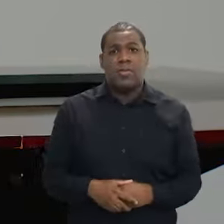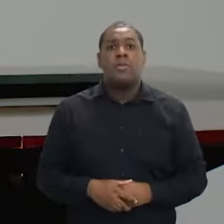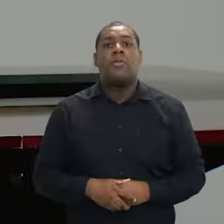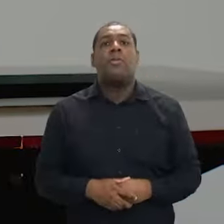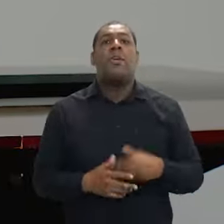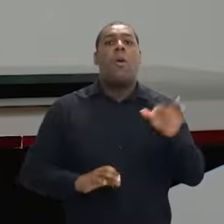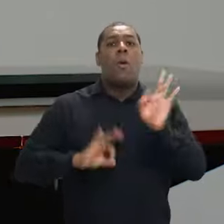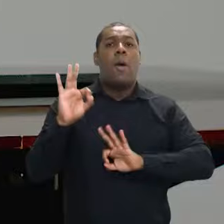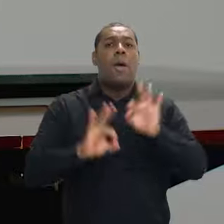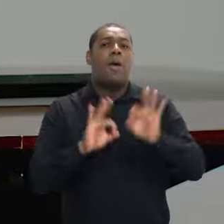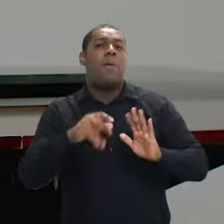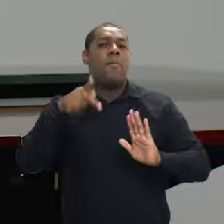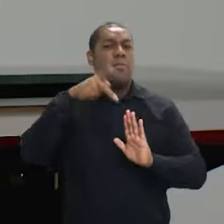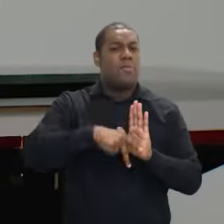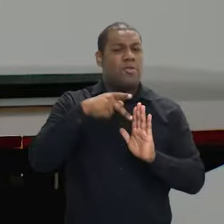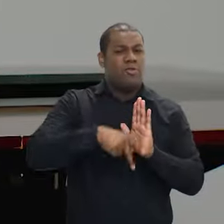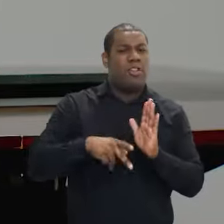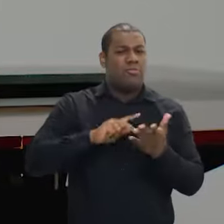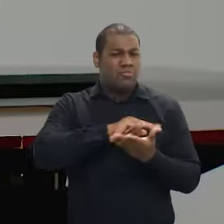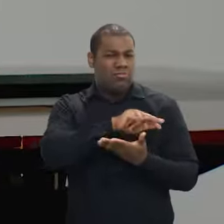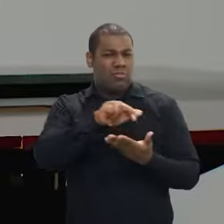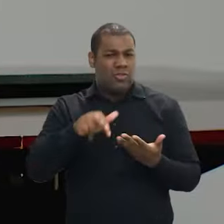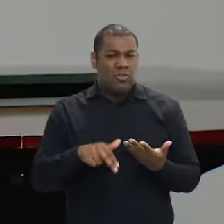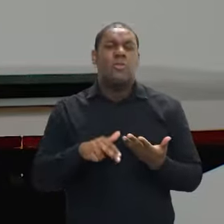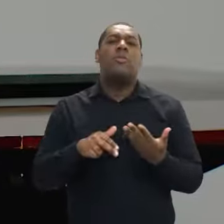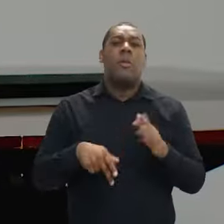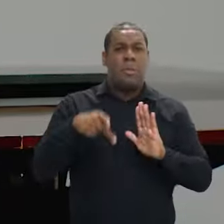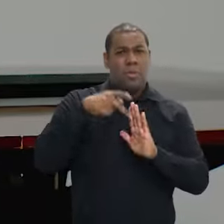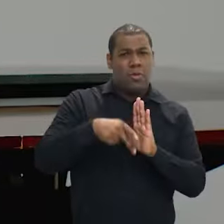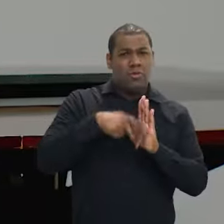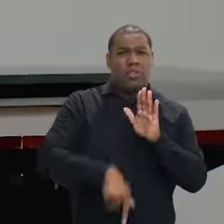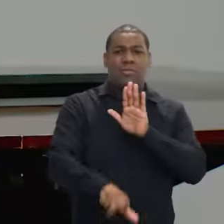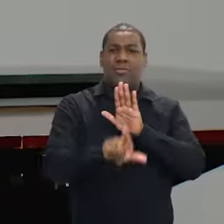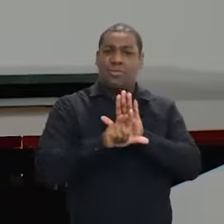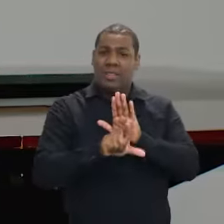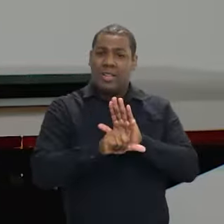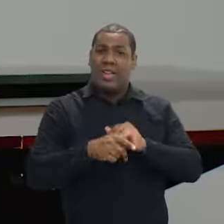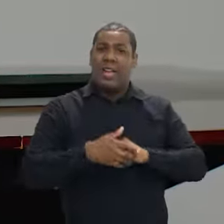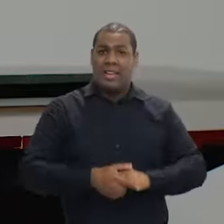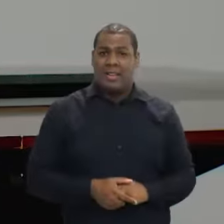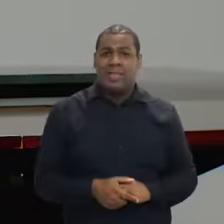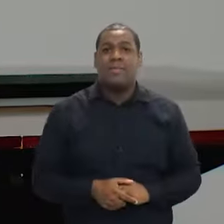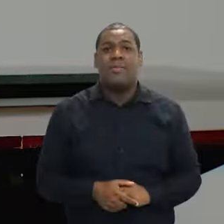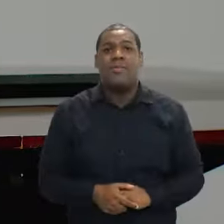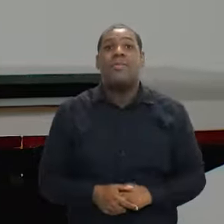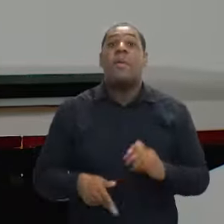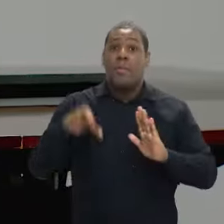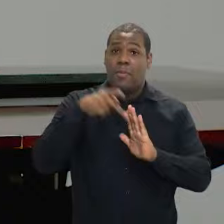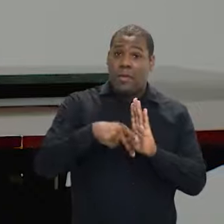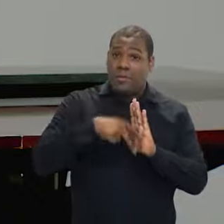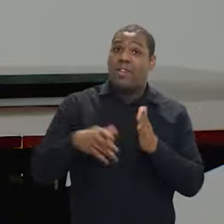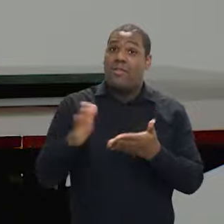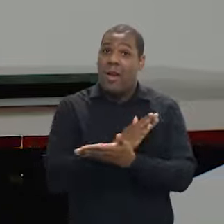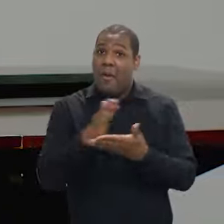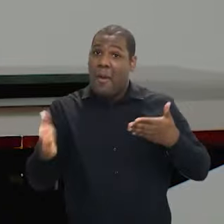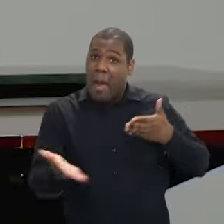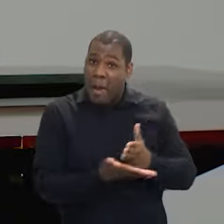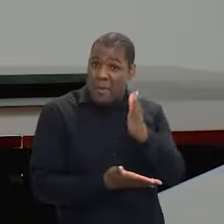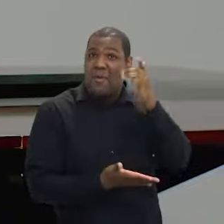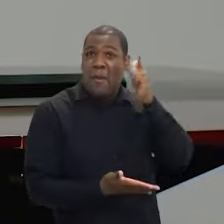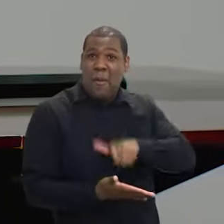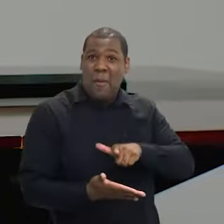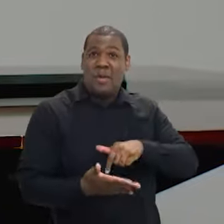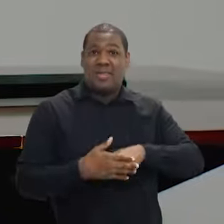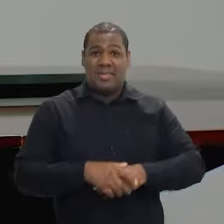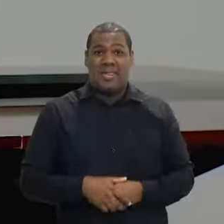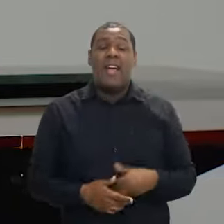diversos projetos, na verdade, antiprojetos de lei, né? Alguns viraram projetos e foram aprovados. Inclusive,